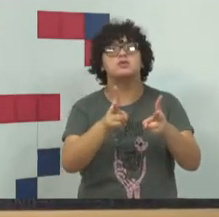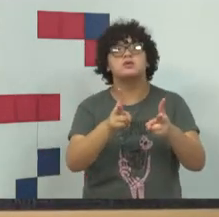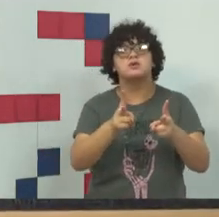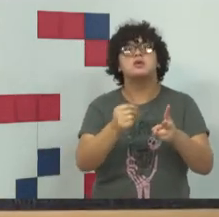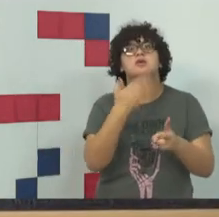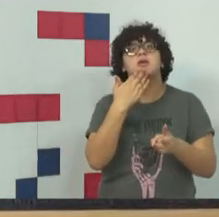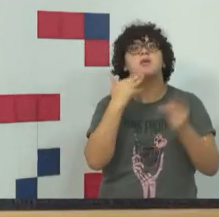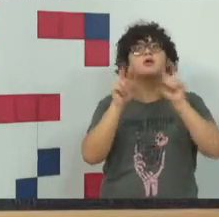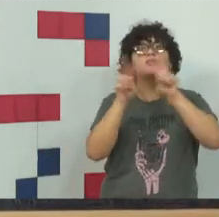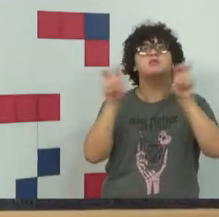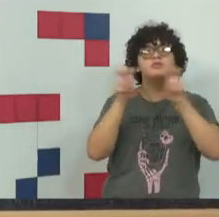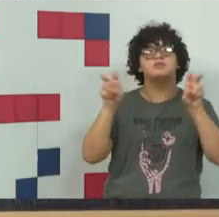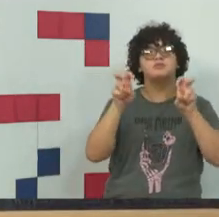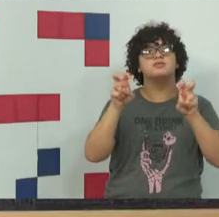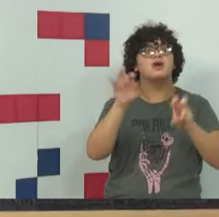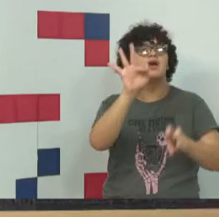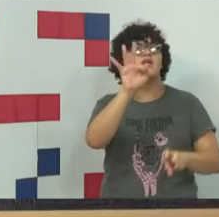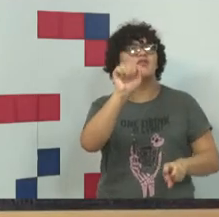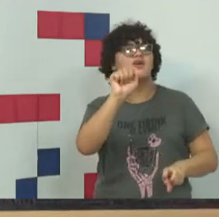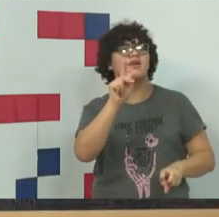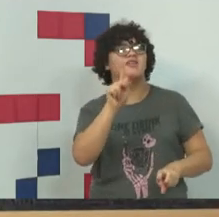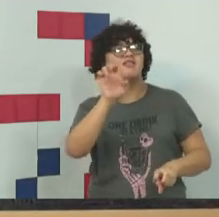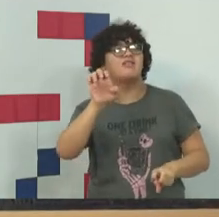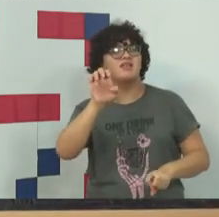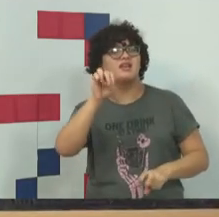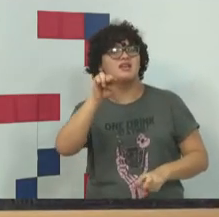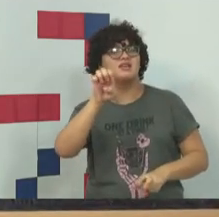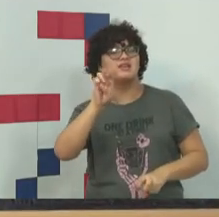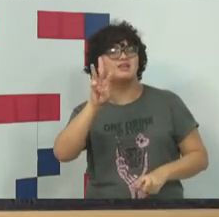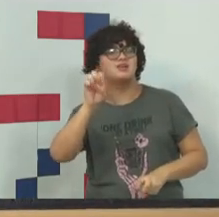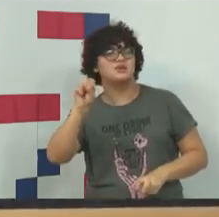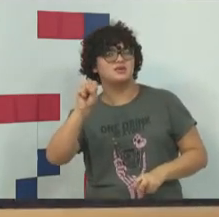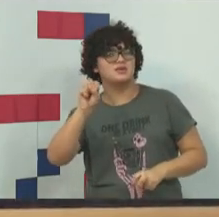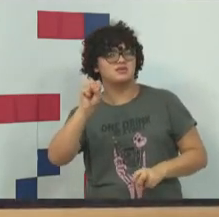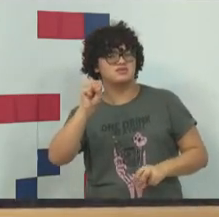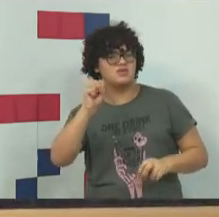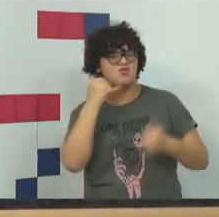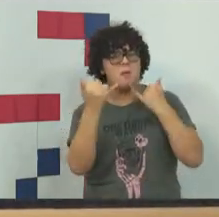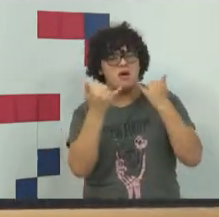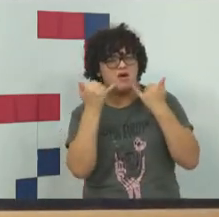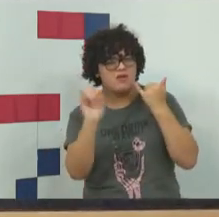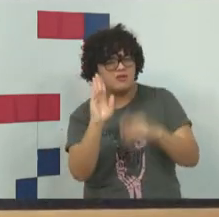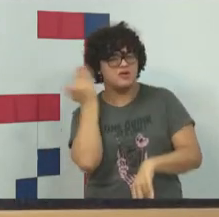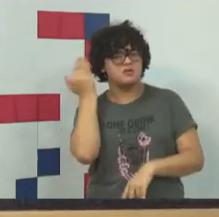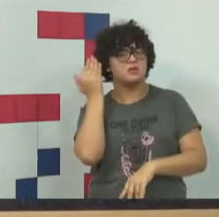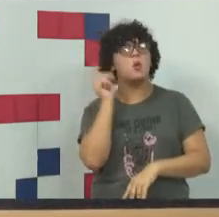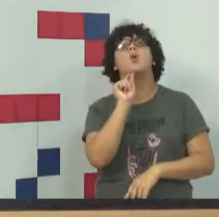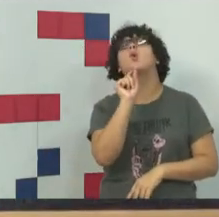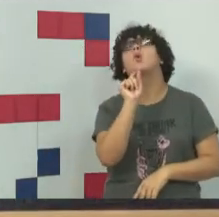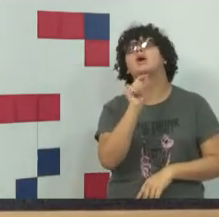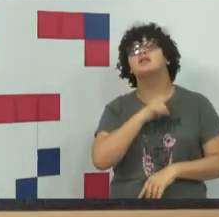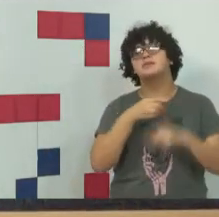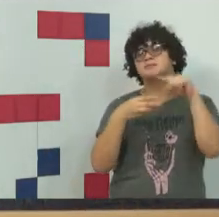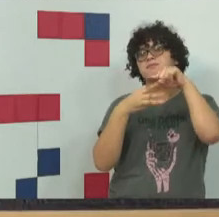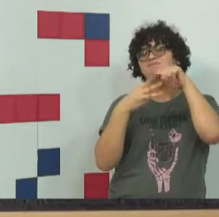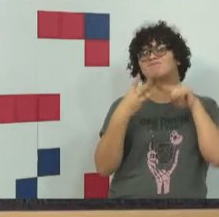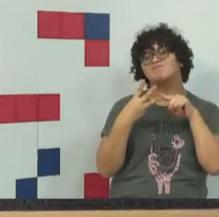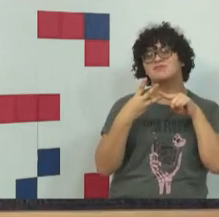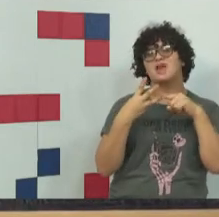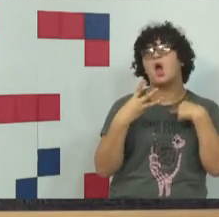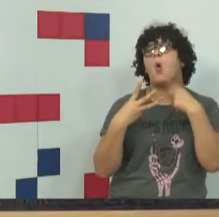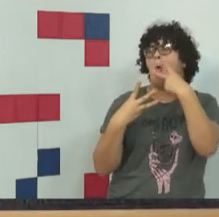relacionado a fake news. E dentro das falas brilhantes dos ministros, eu trouxe três que eu acho que